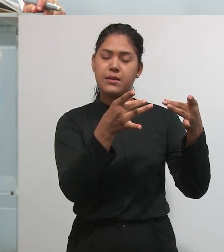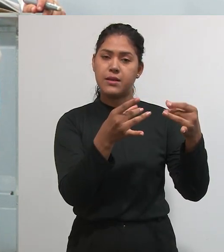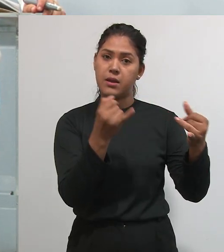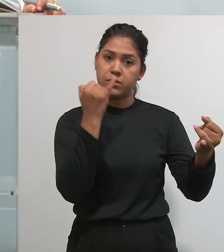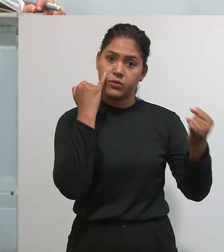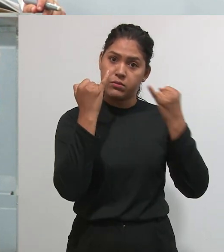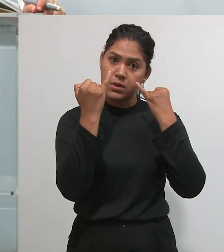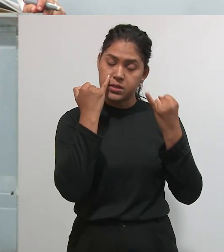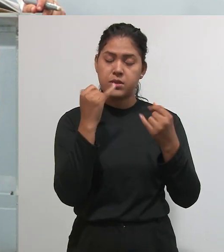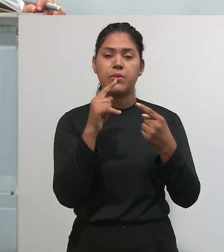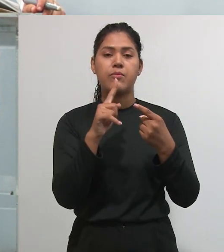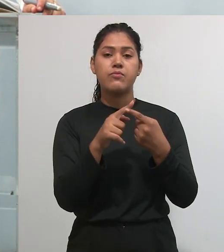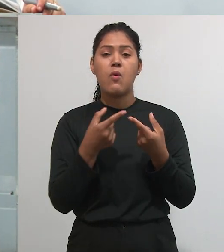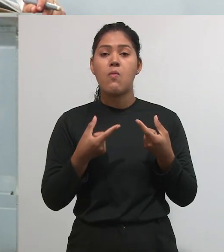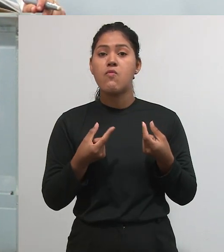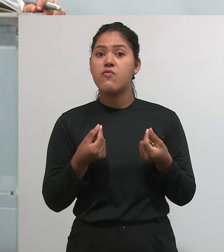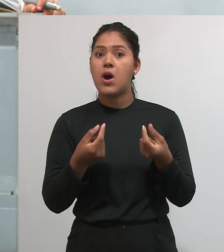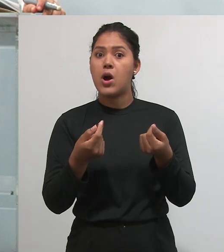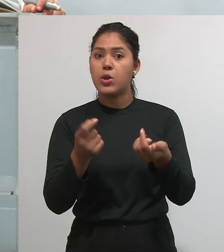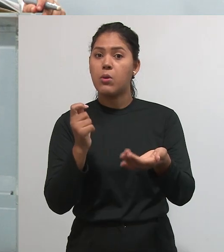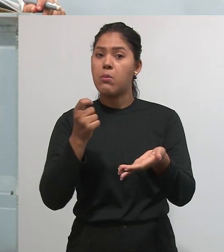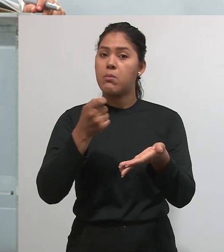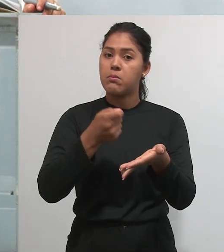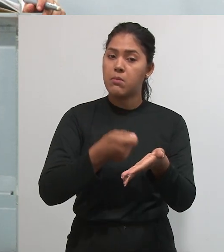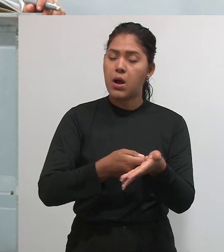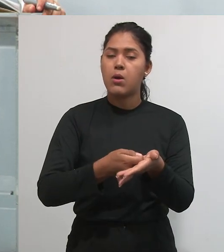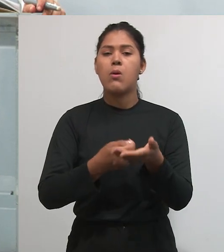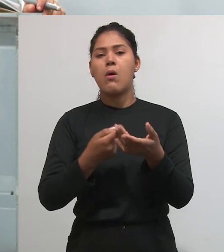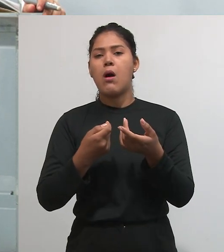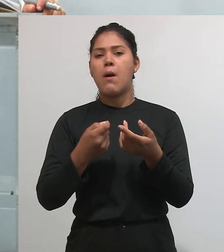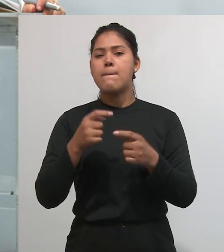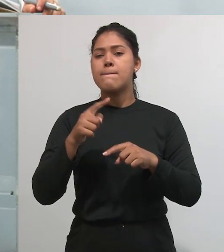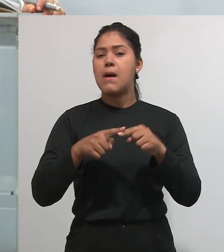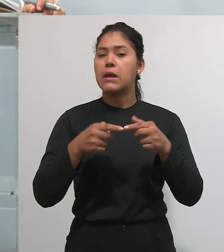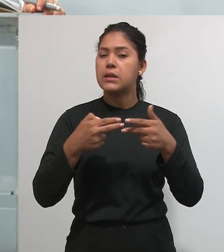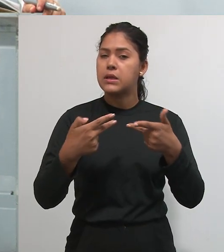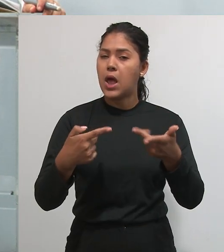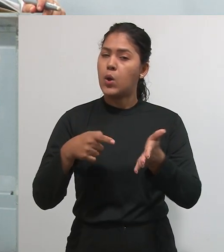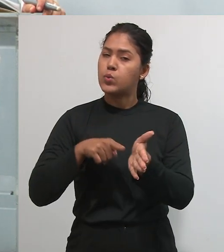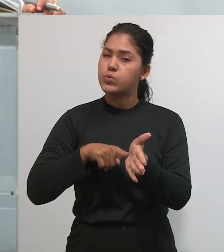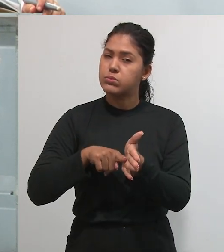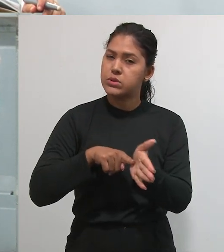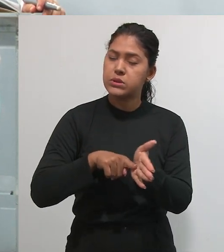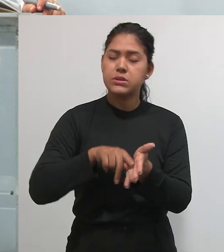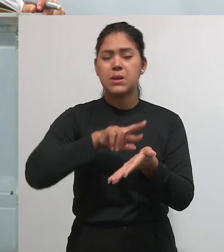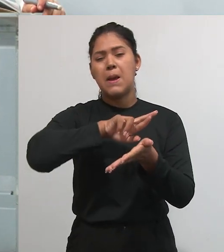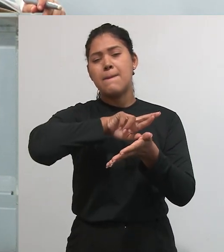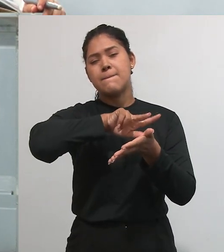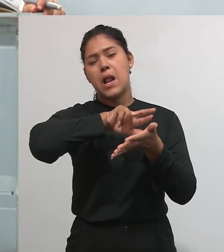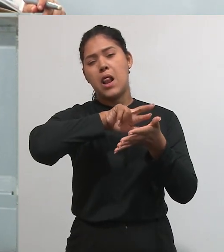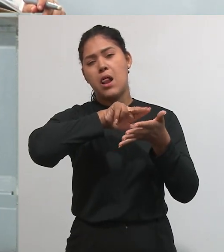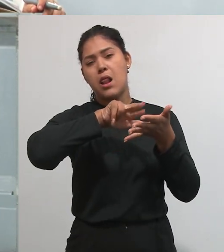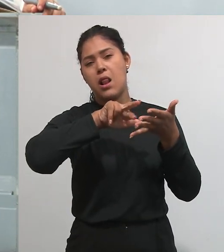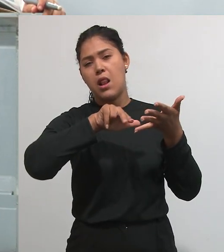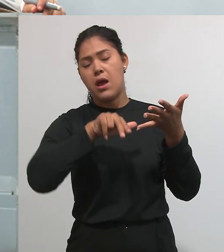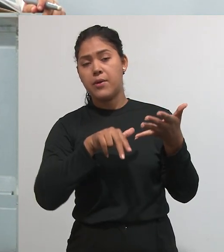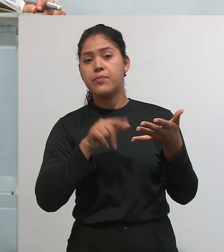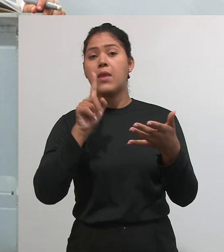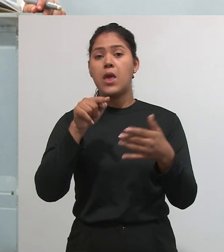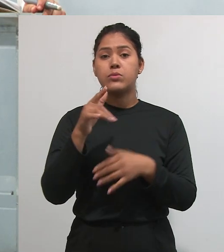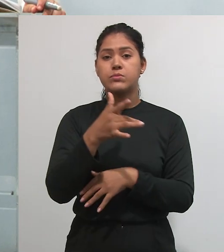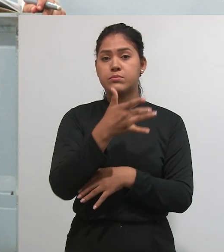os custos, o orçamento que for utilizado. E esses relatórios, eles são muito utilizados por